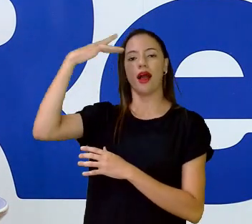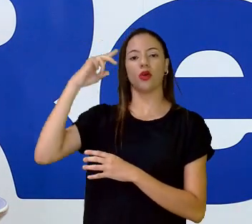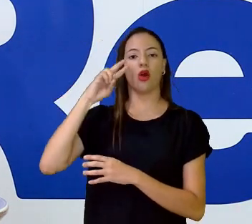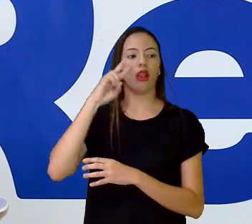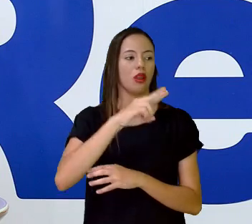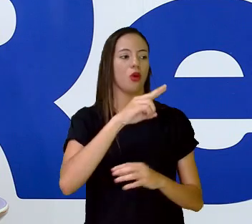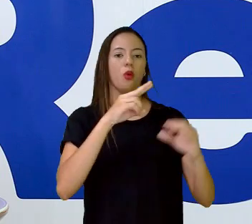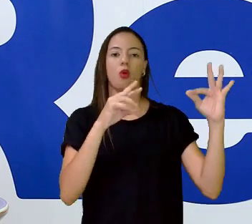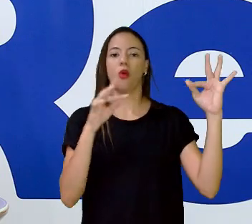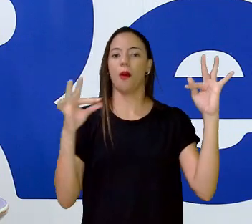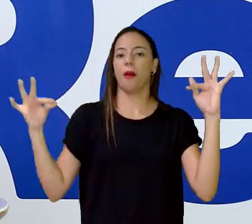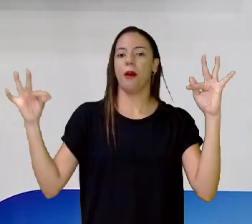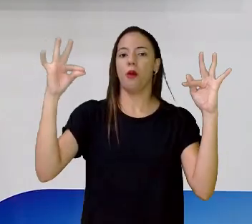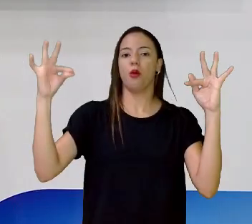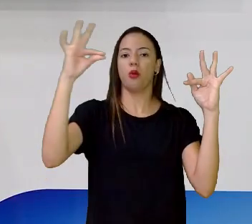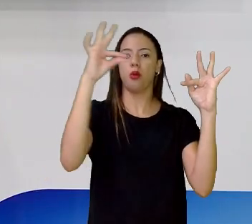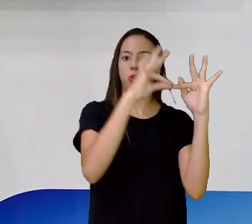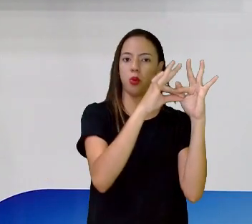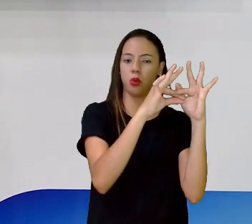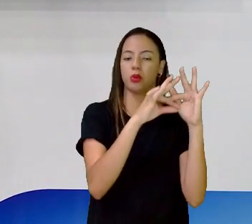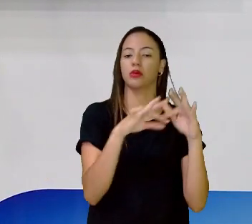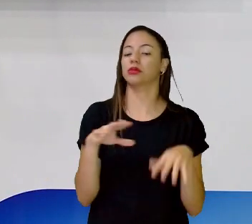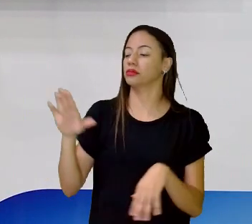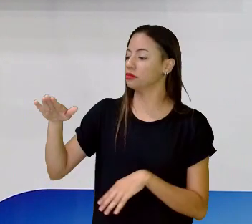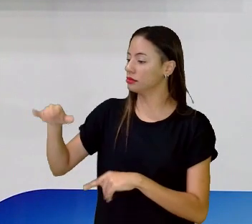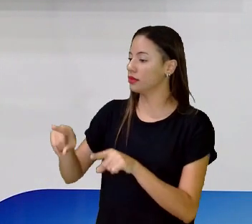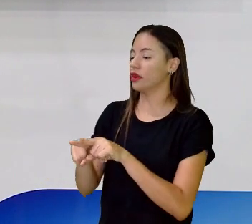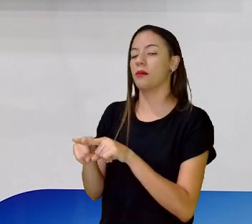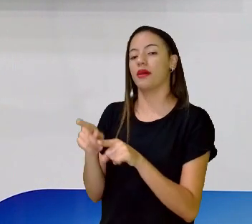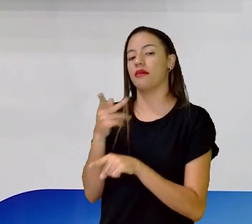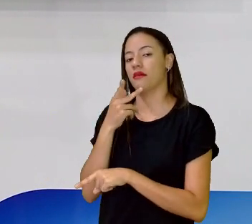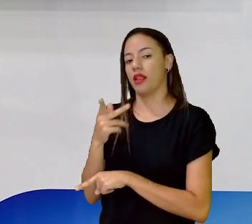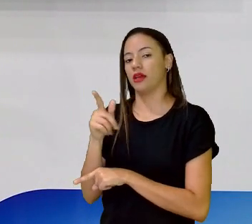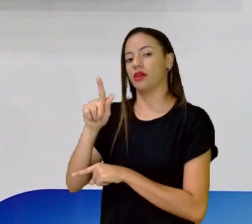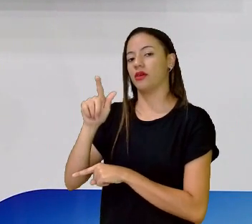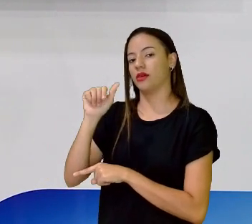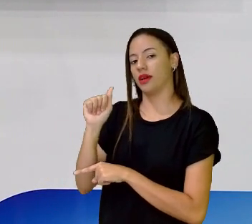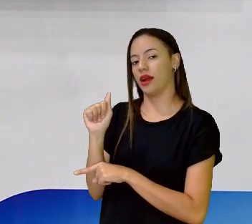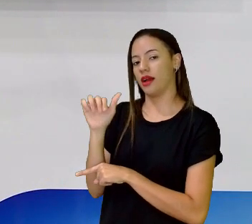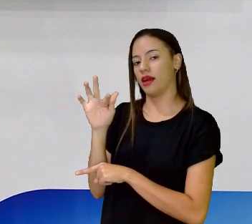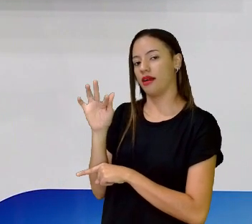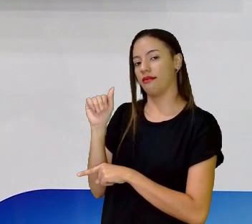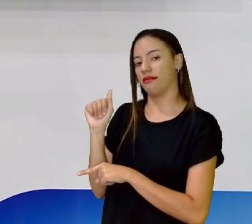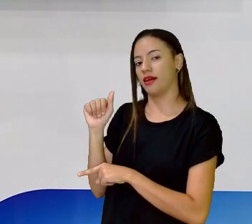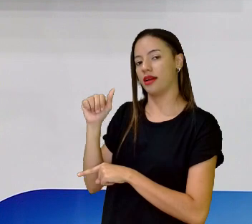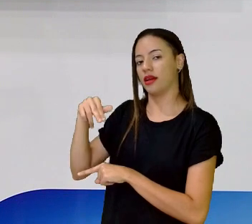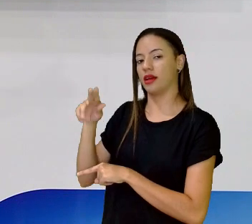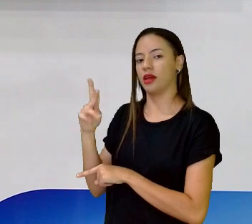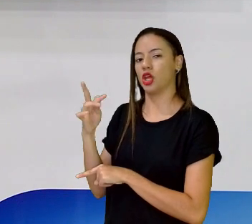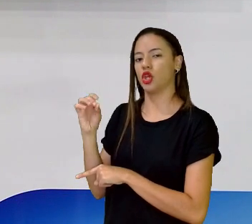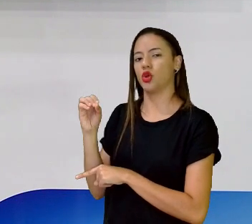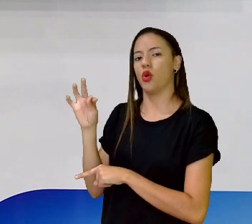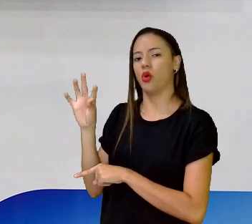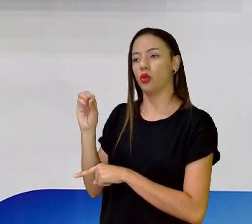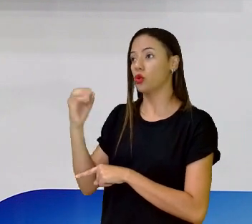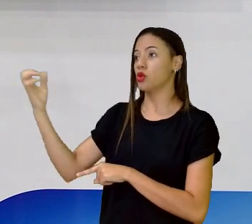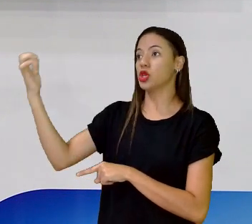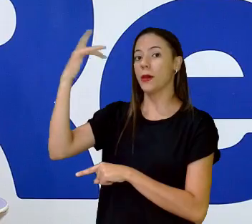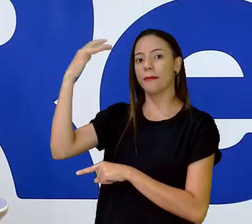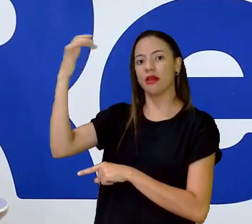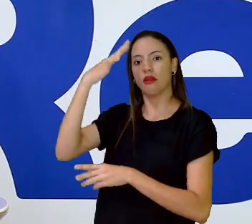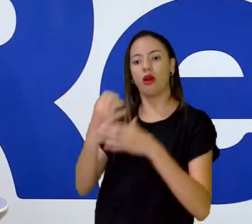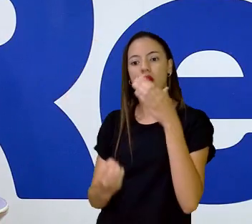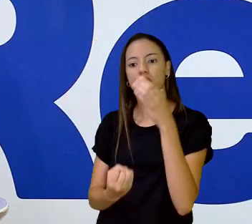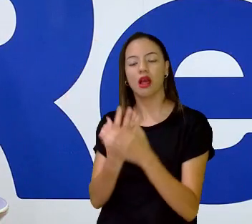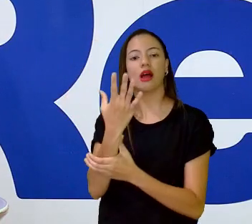que Dizem que o gafanhoto inspirou também o helicóptero e outras coisas aí. natureza sempre serve de inspiração